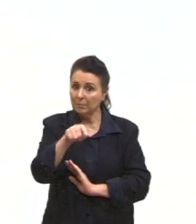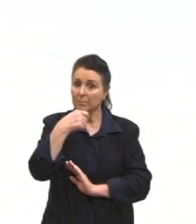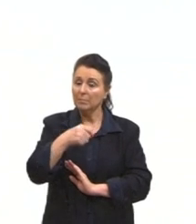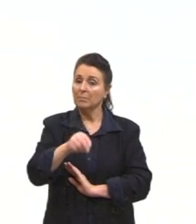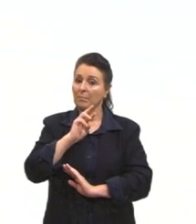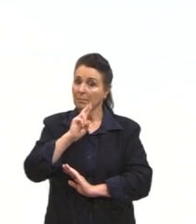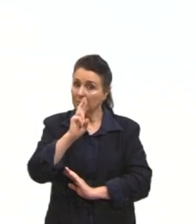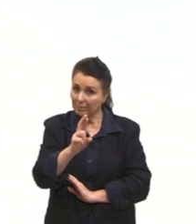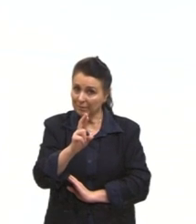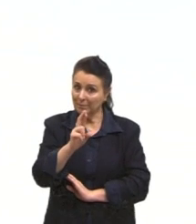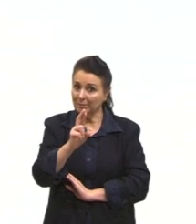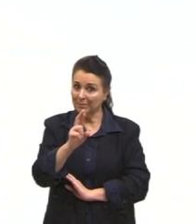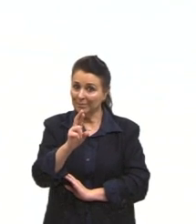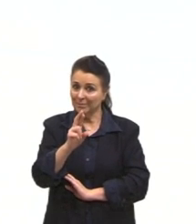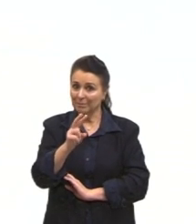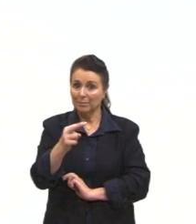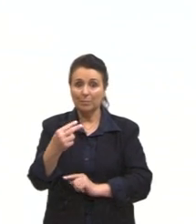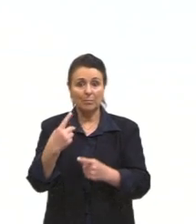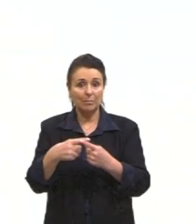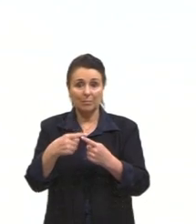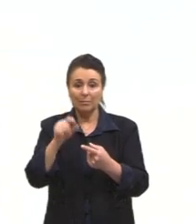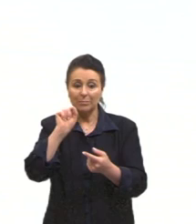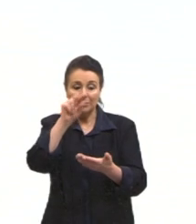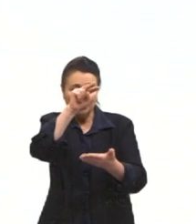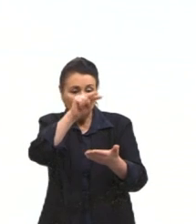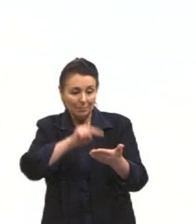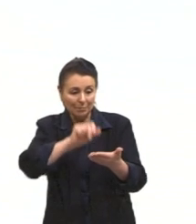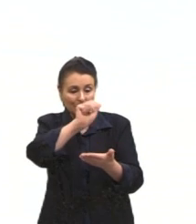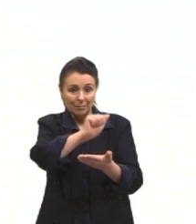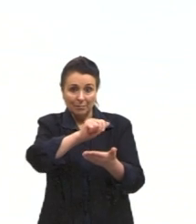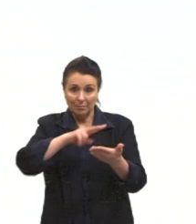E como tu não pode deixar a dúvida para o teu leitor, evita.